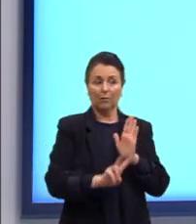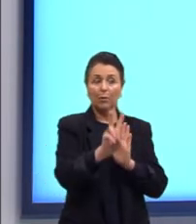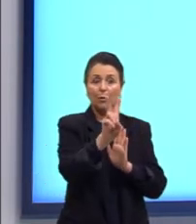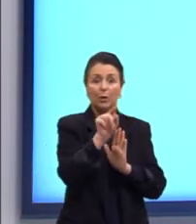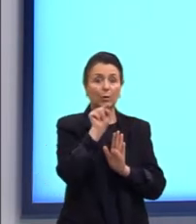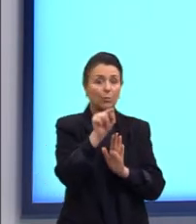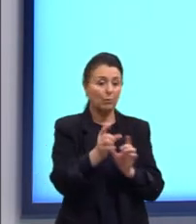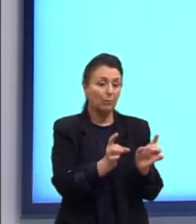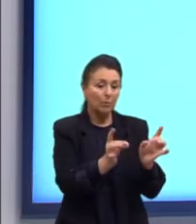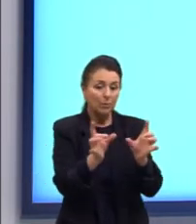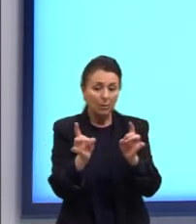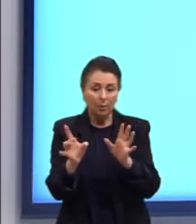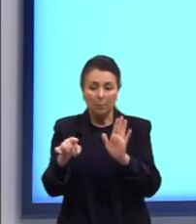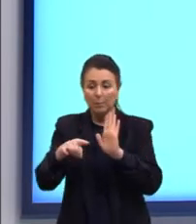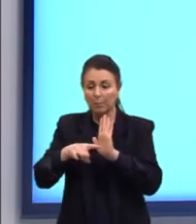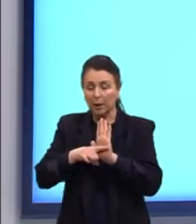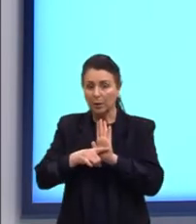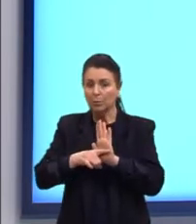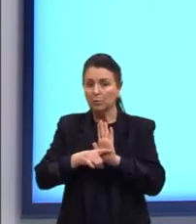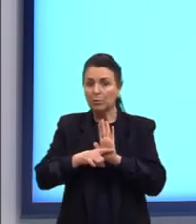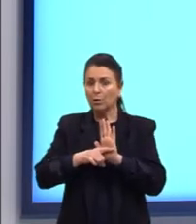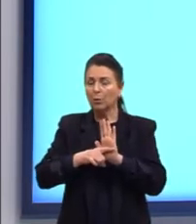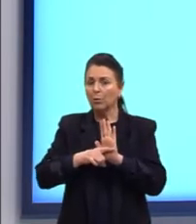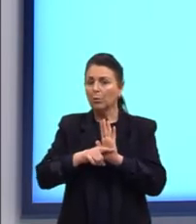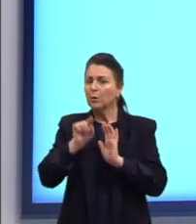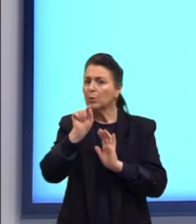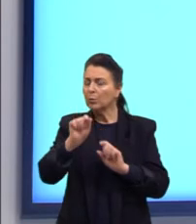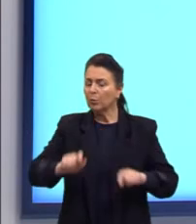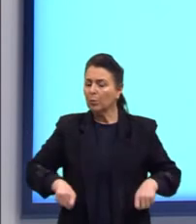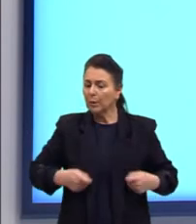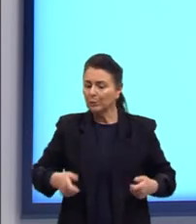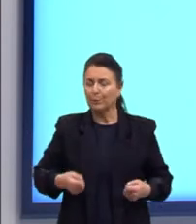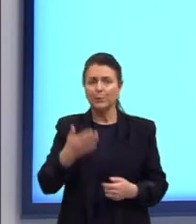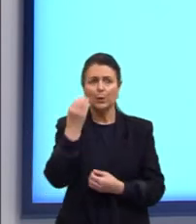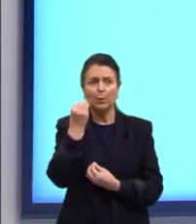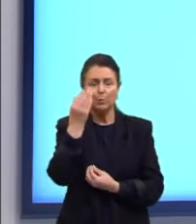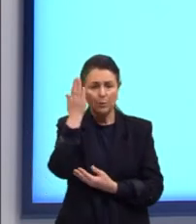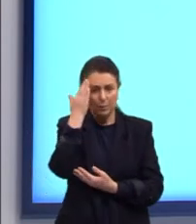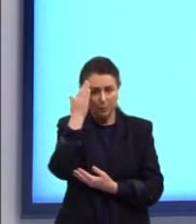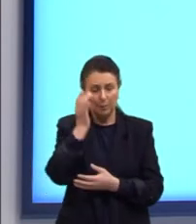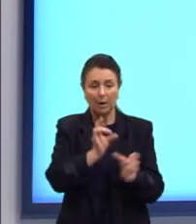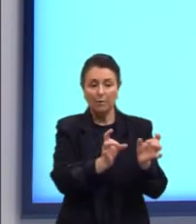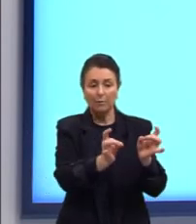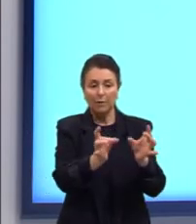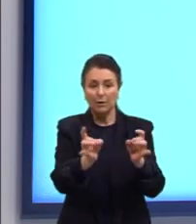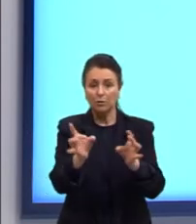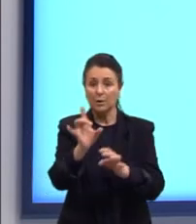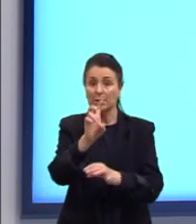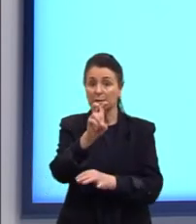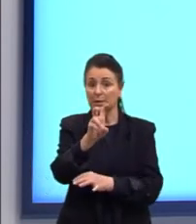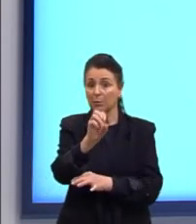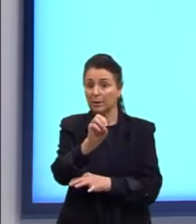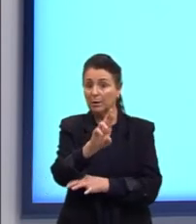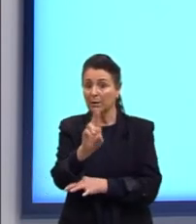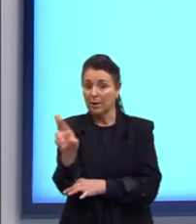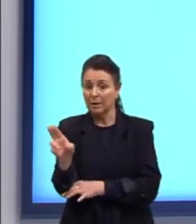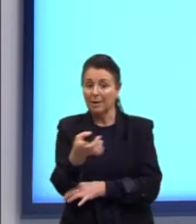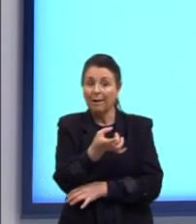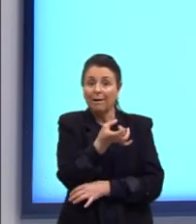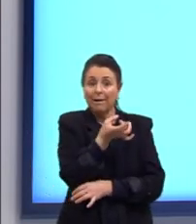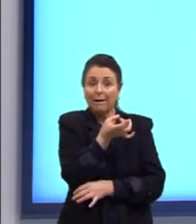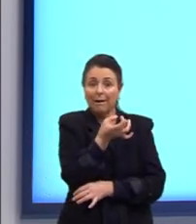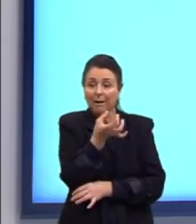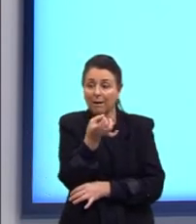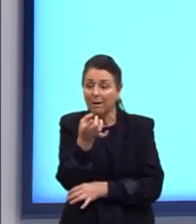que tu gastou. O que que nós sabemos que ele vendia, né? Ele vendia, então, R 50,00 cada saca